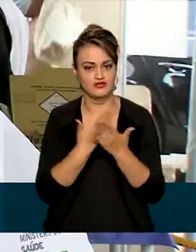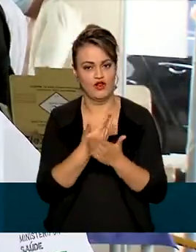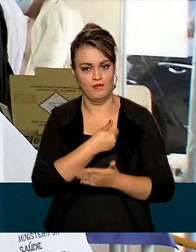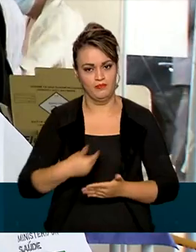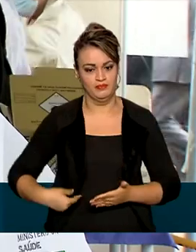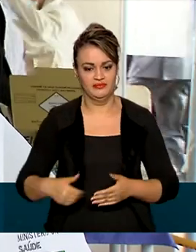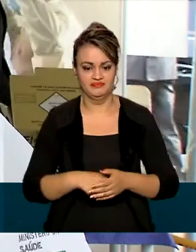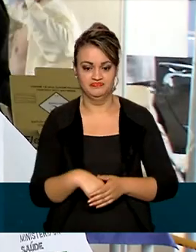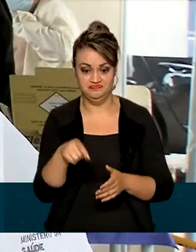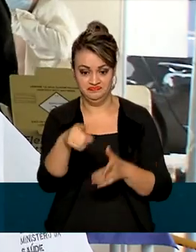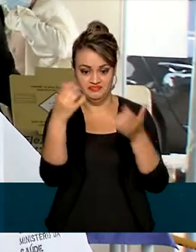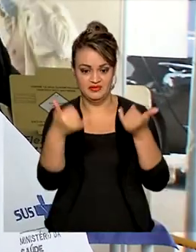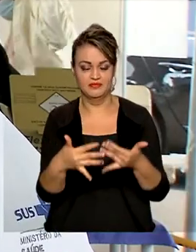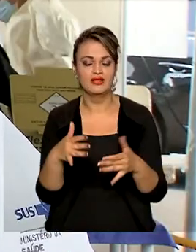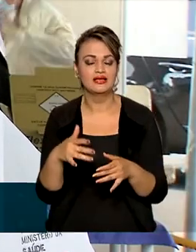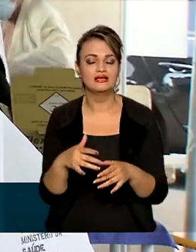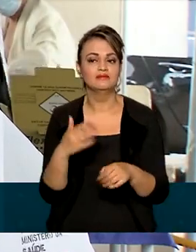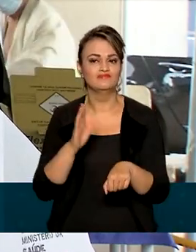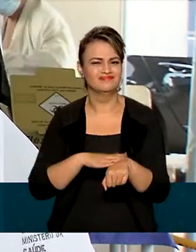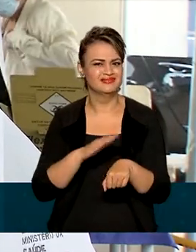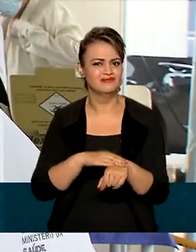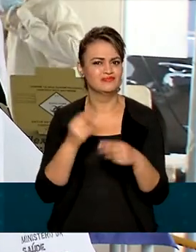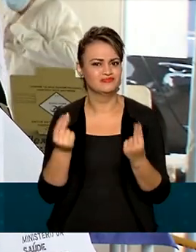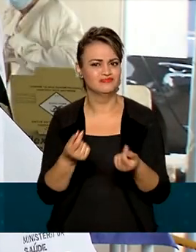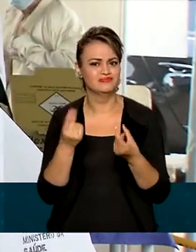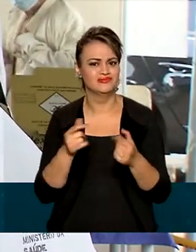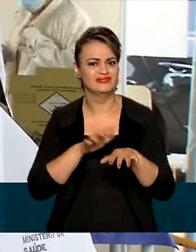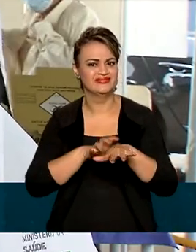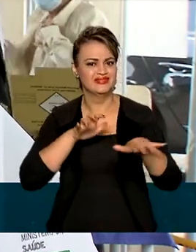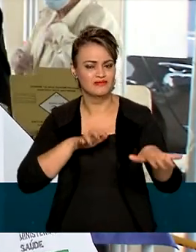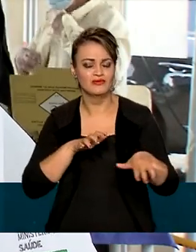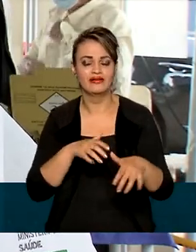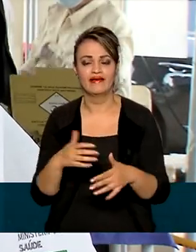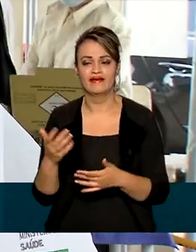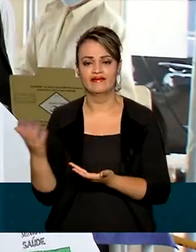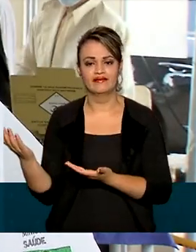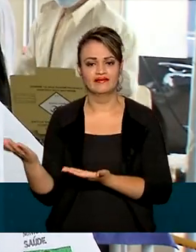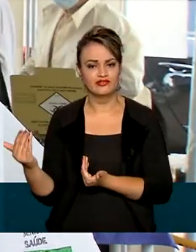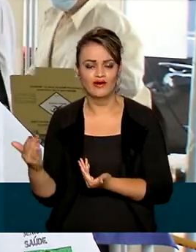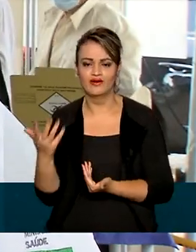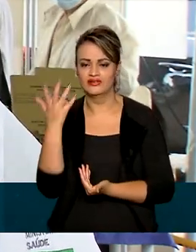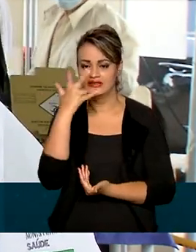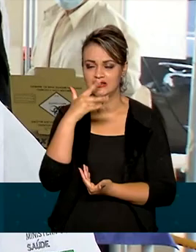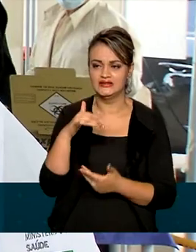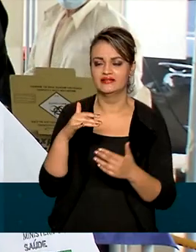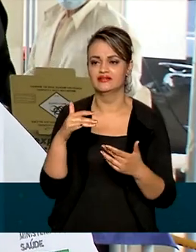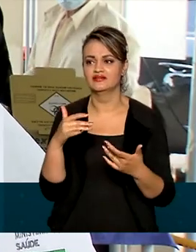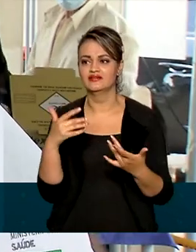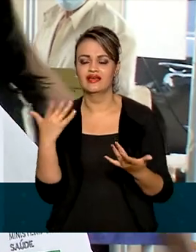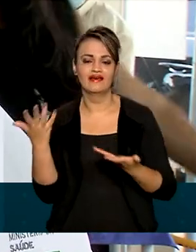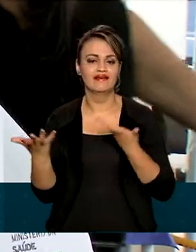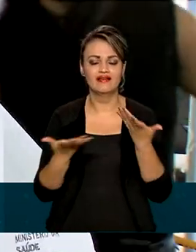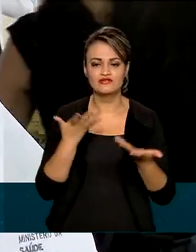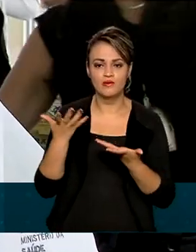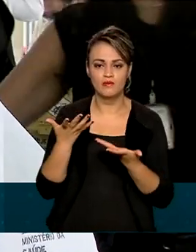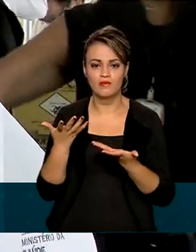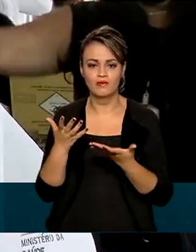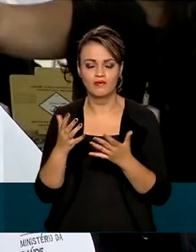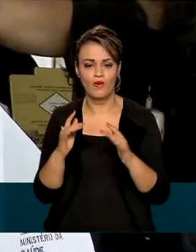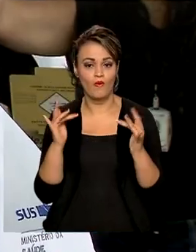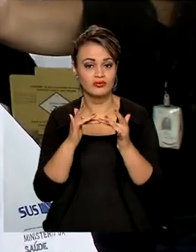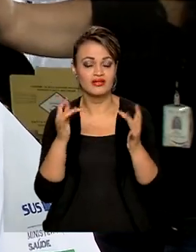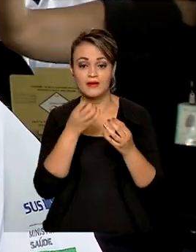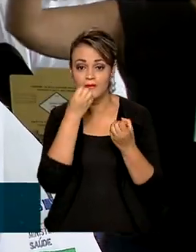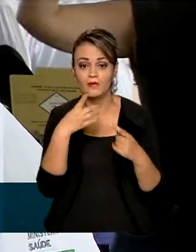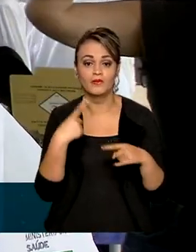Nós já estamos há muito tempo sem aulas e as crianças, os adolescentes, nas escolas, eles não recebem só a educação. Eles